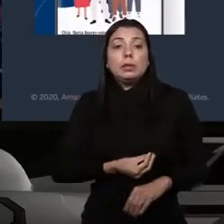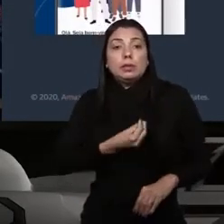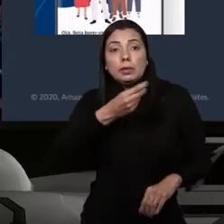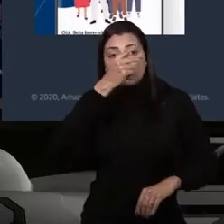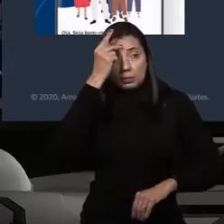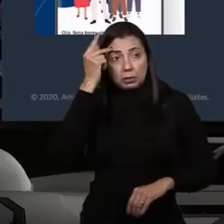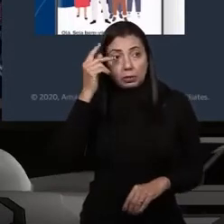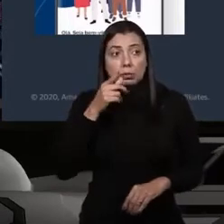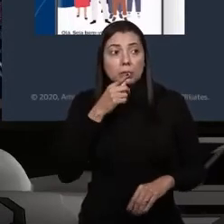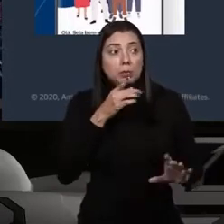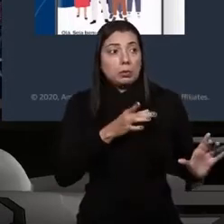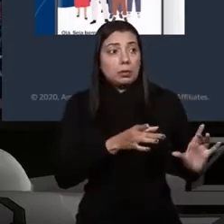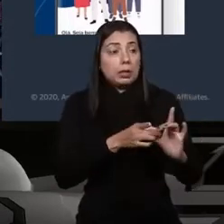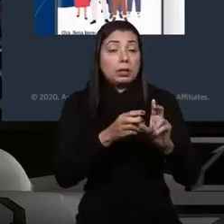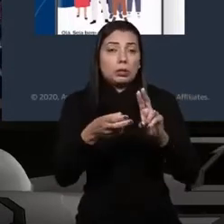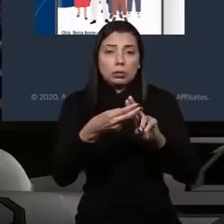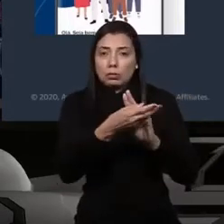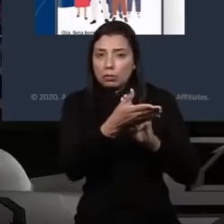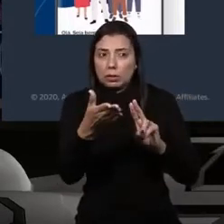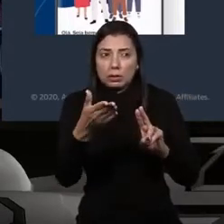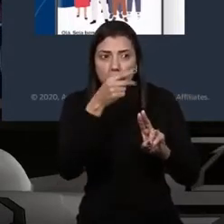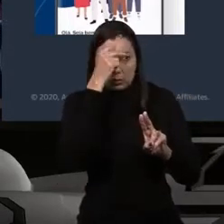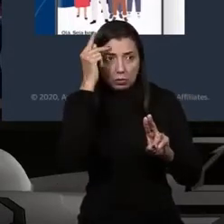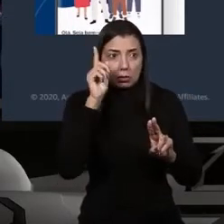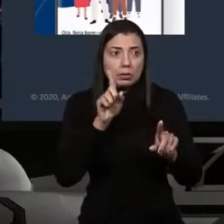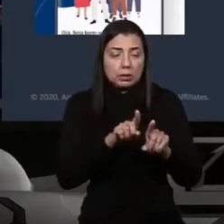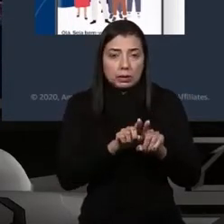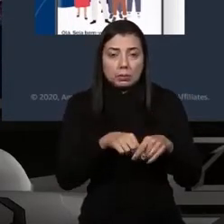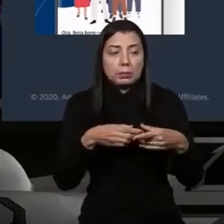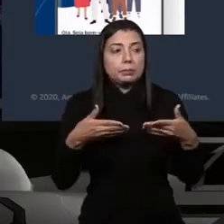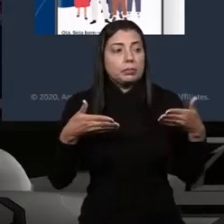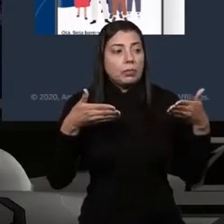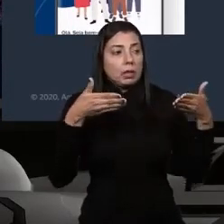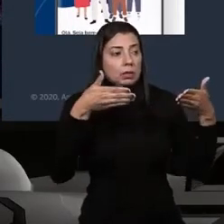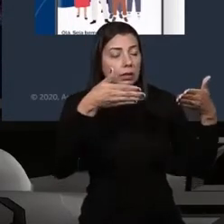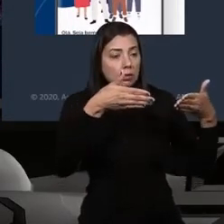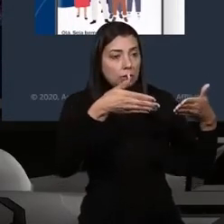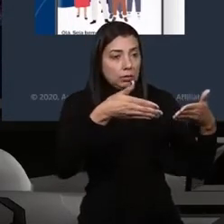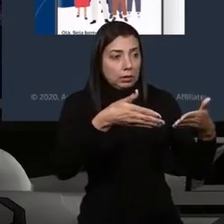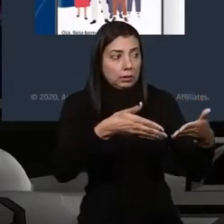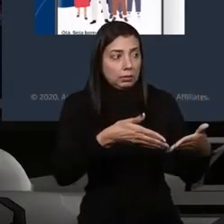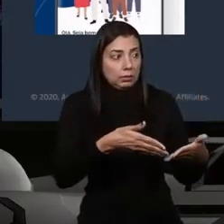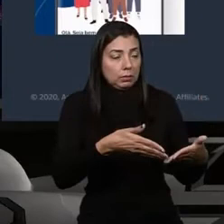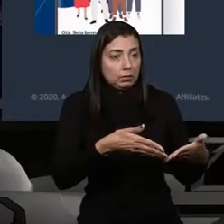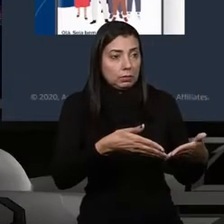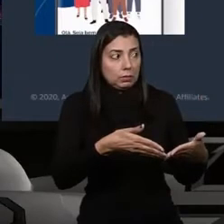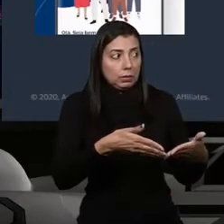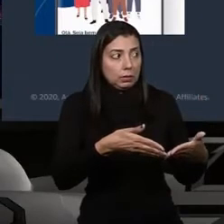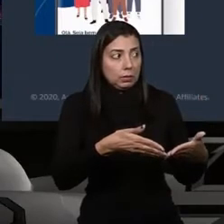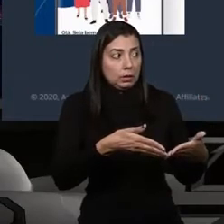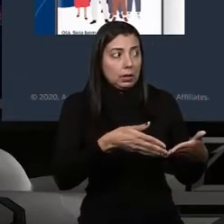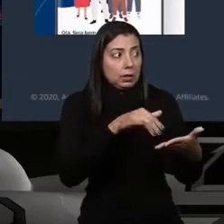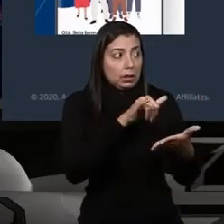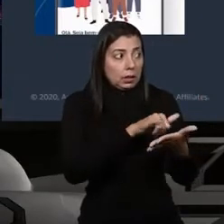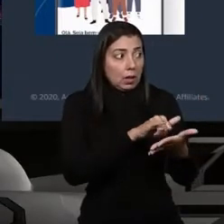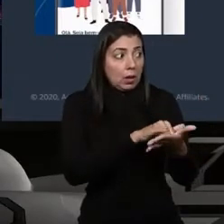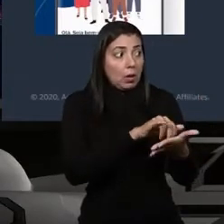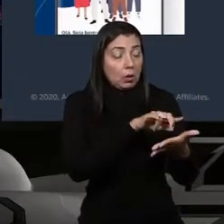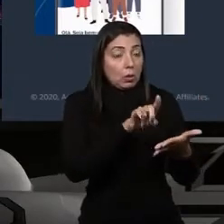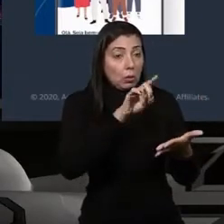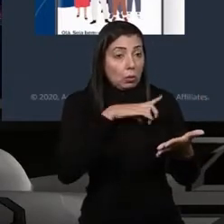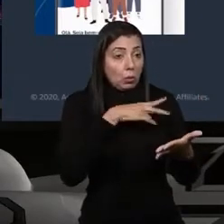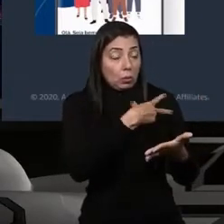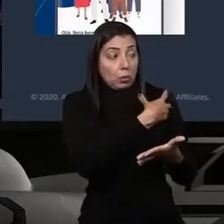Como o ConnectSUS, eu acho que todos aqui que estão participando, né? Do plano e da